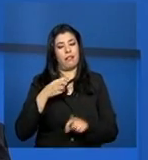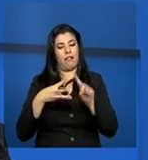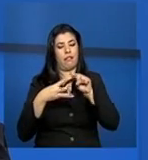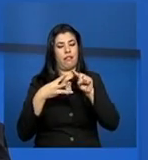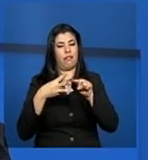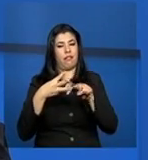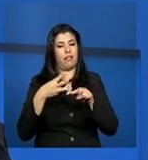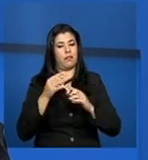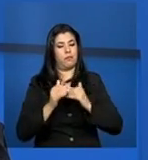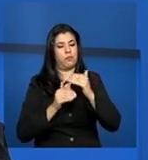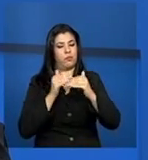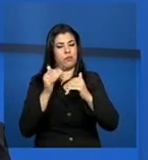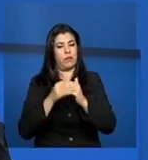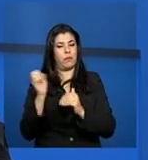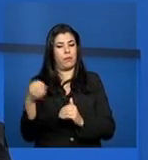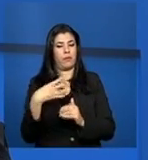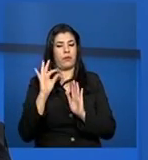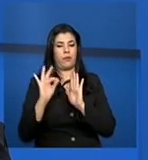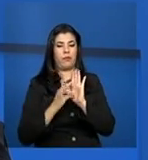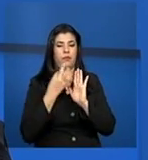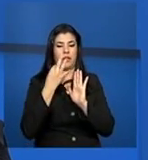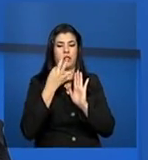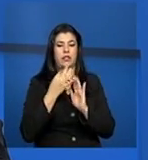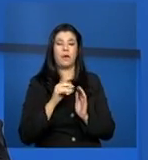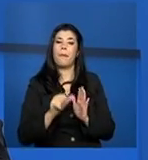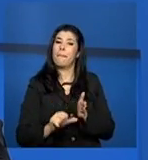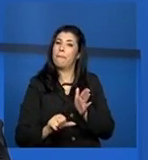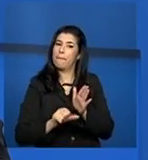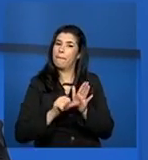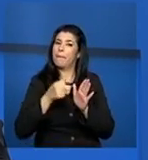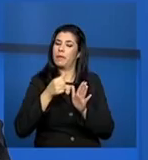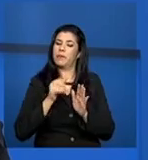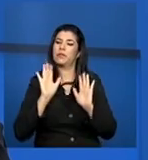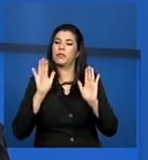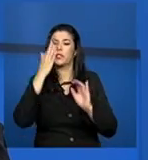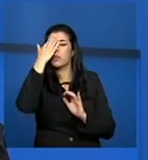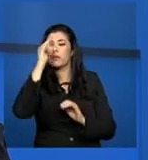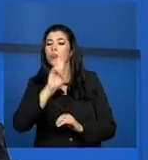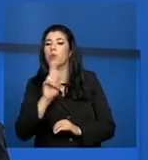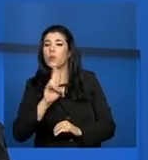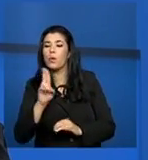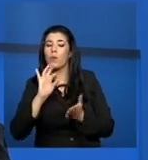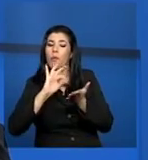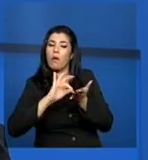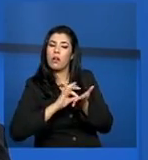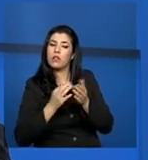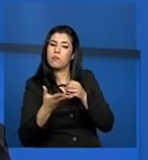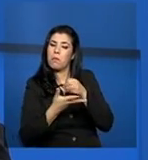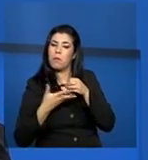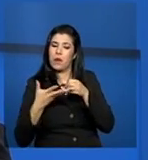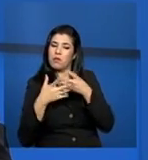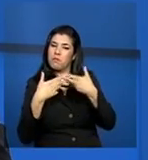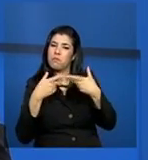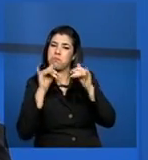básicos para essa nova inserção. O primeiro é cadastrar os dados básicos da entidade no sistema, né? Que isso é feito